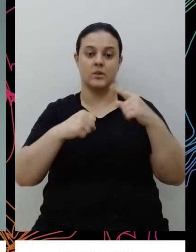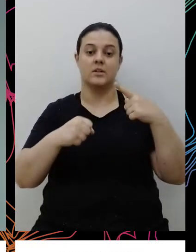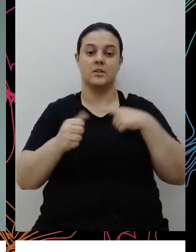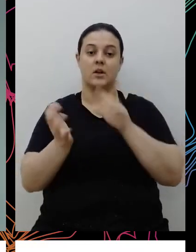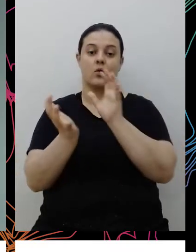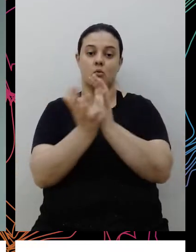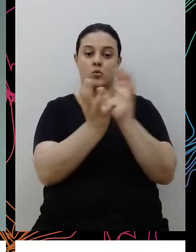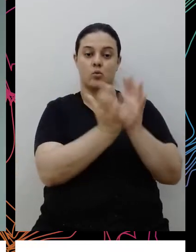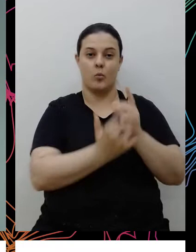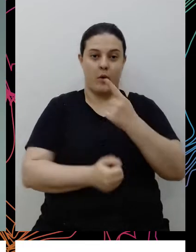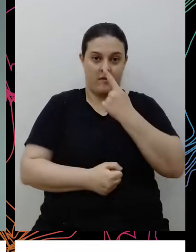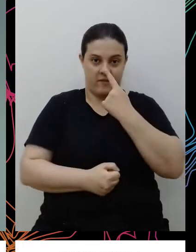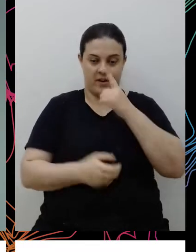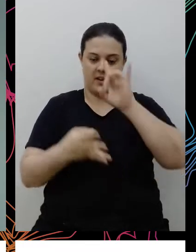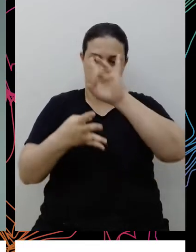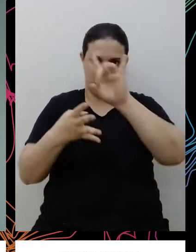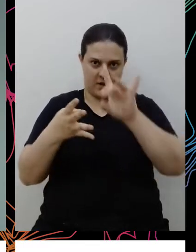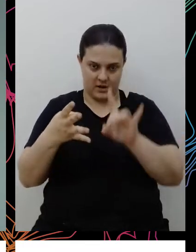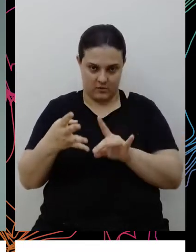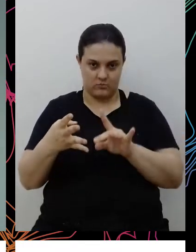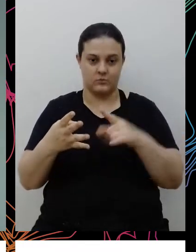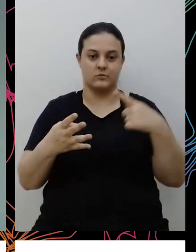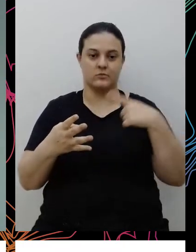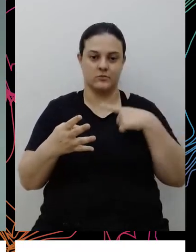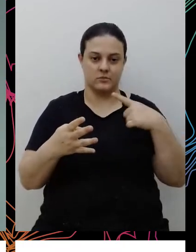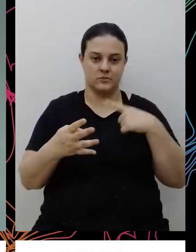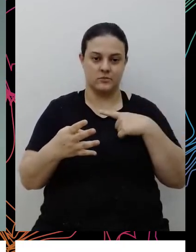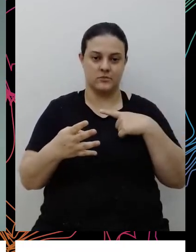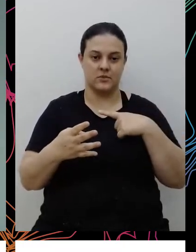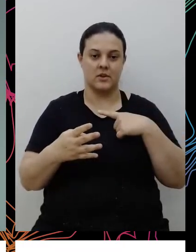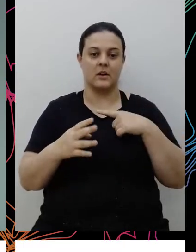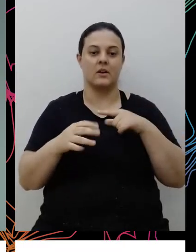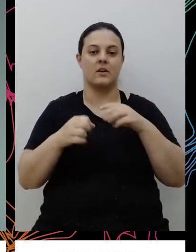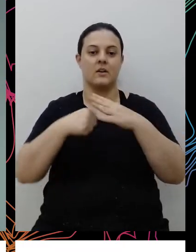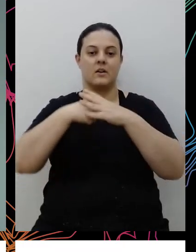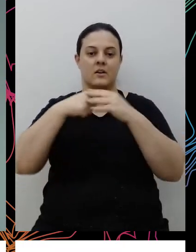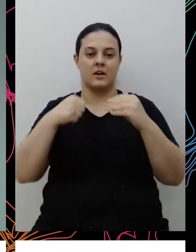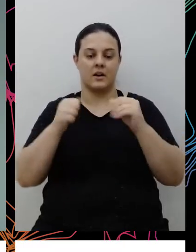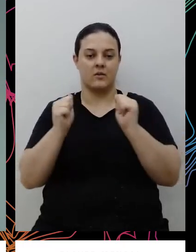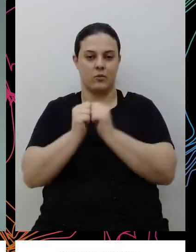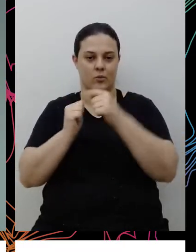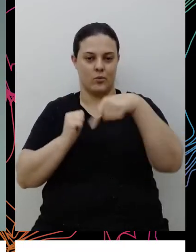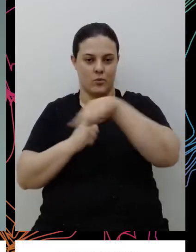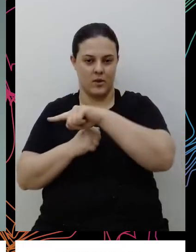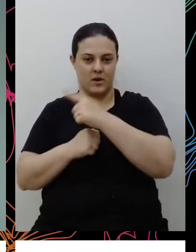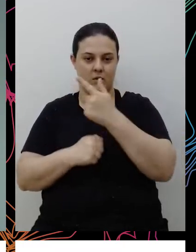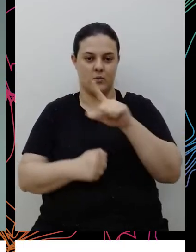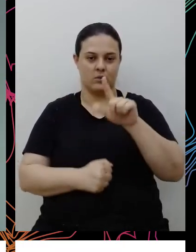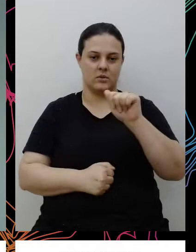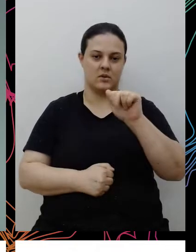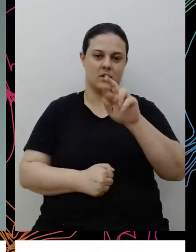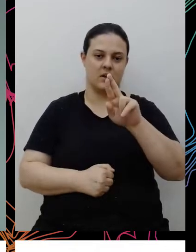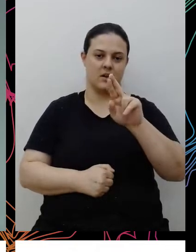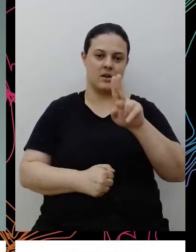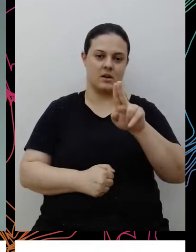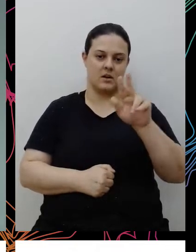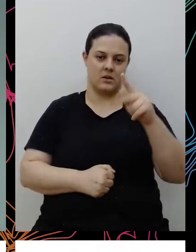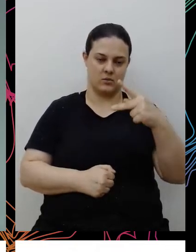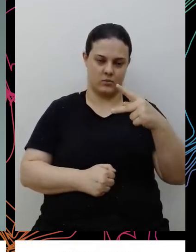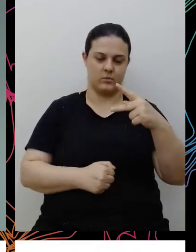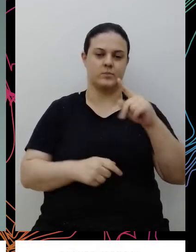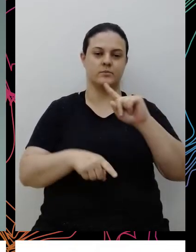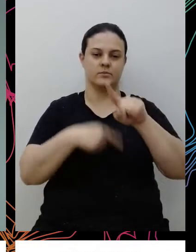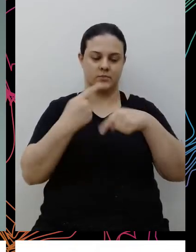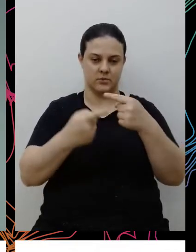afinidade para cada um desses temas. Então a gente tem o Carrefour por elas, o Garu, que é o grupo de afinidade racial Ubuntu. Vou explorar um pouco